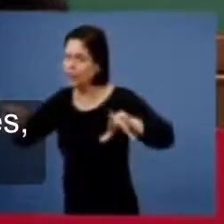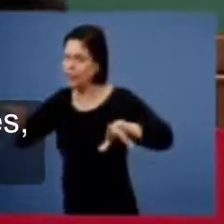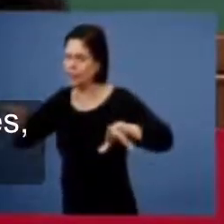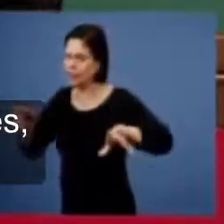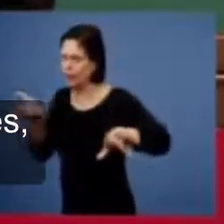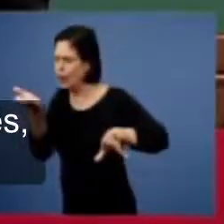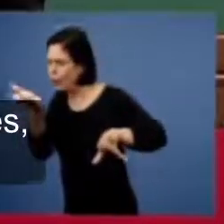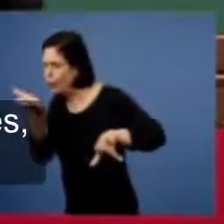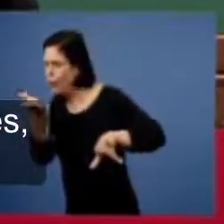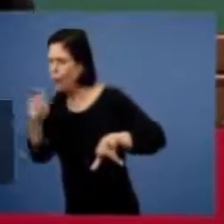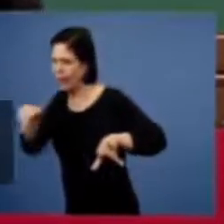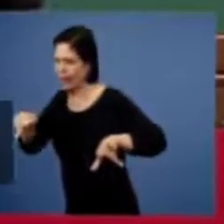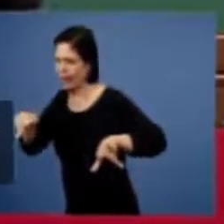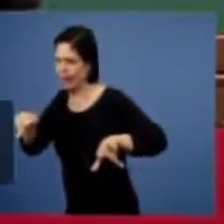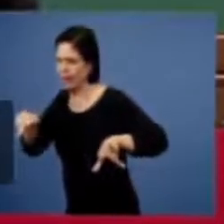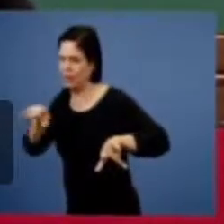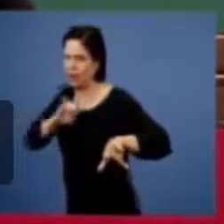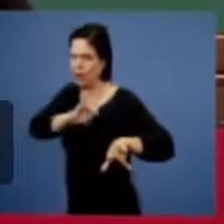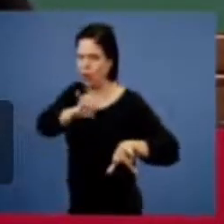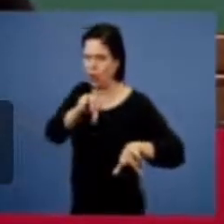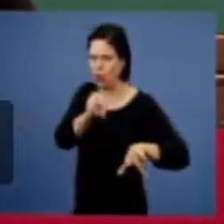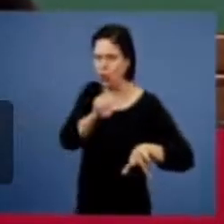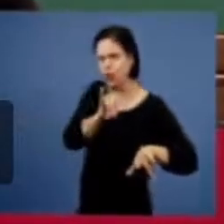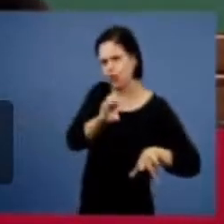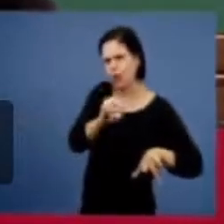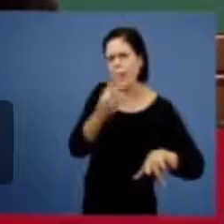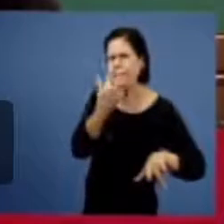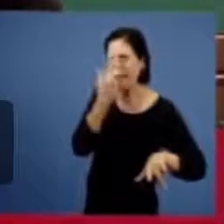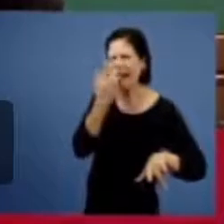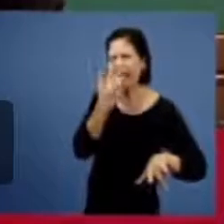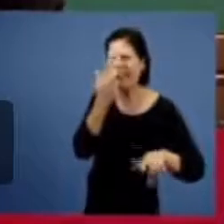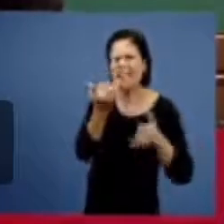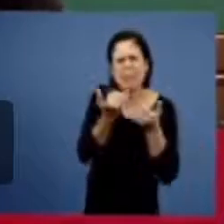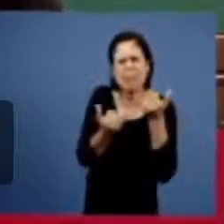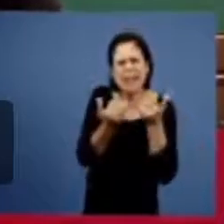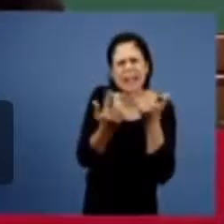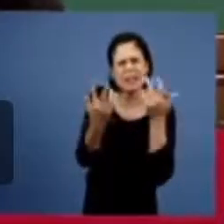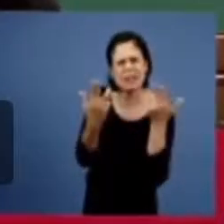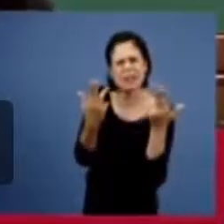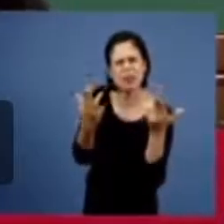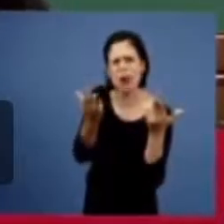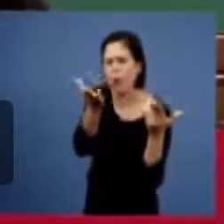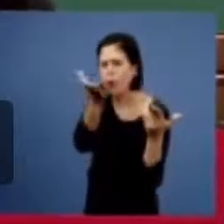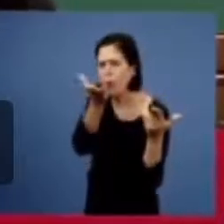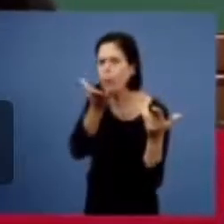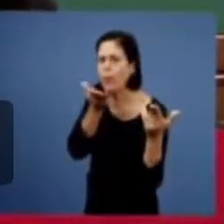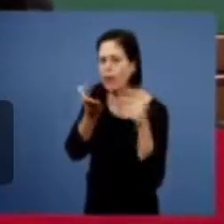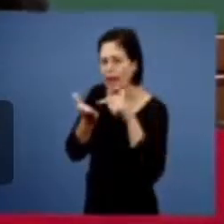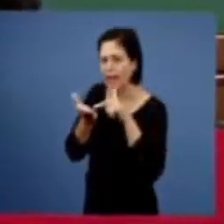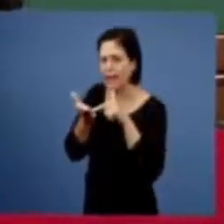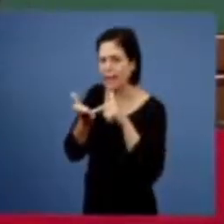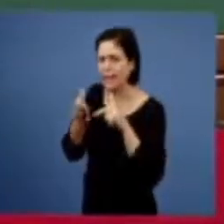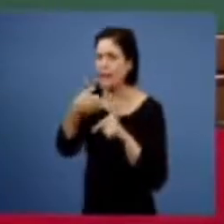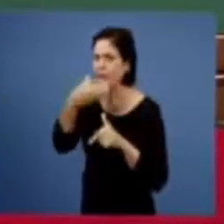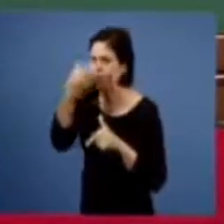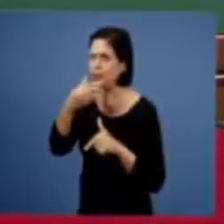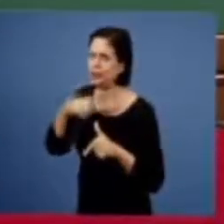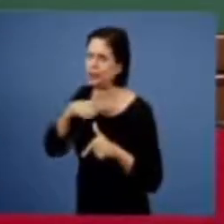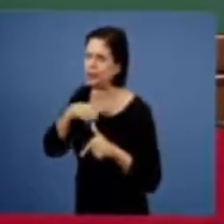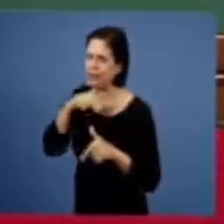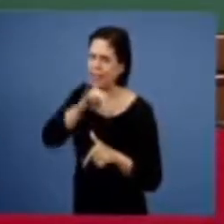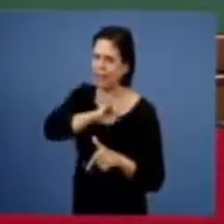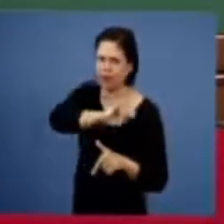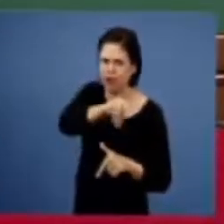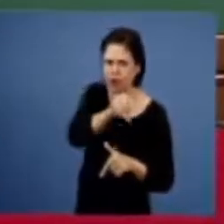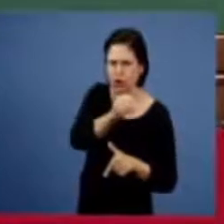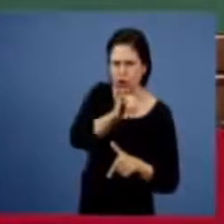e joio, joio parece com trigo, joio não dá frutos, trigo dá frutos, mas quando